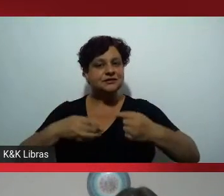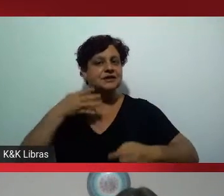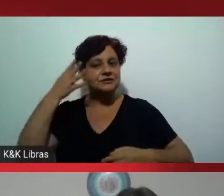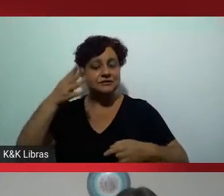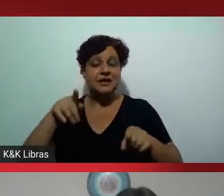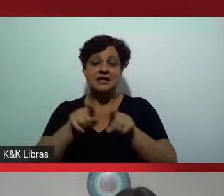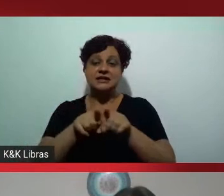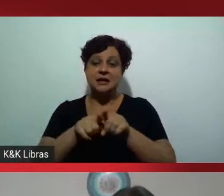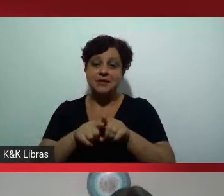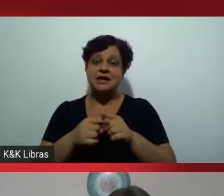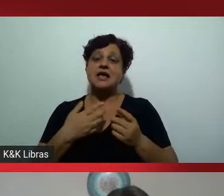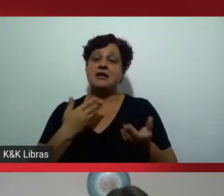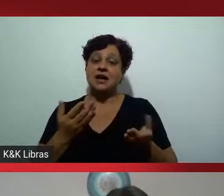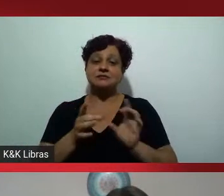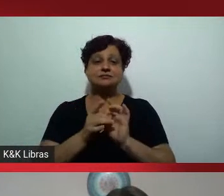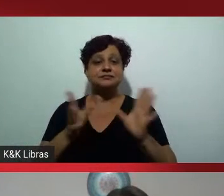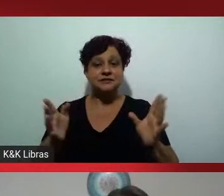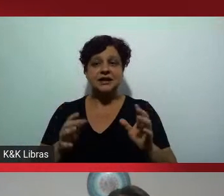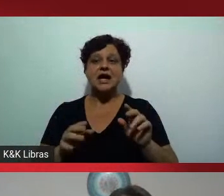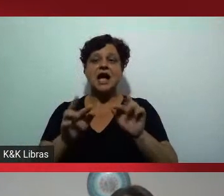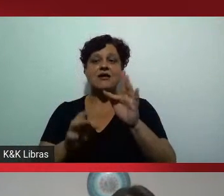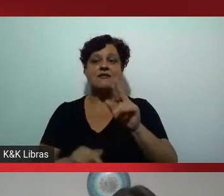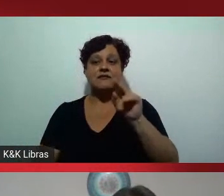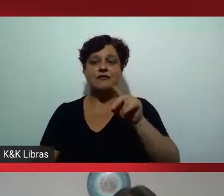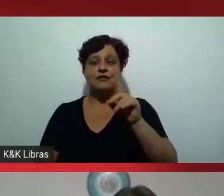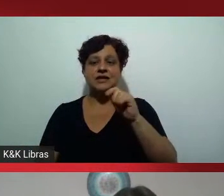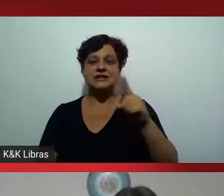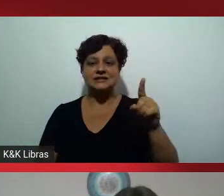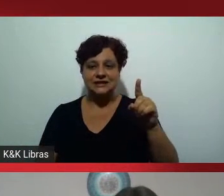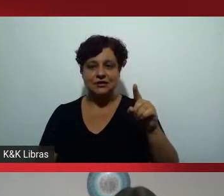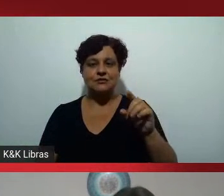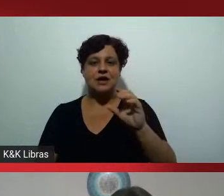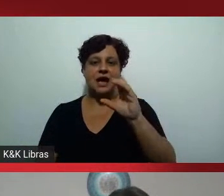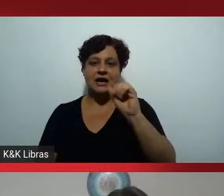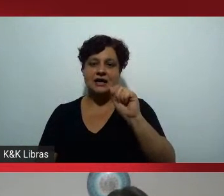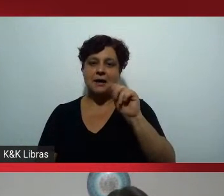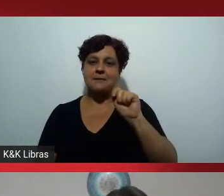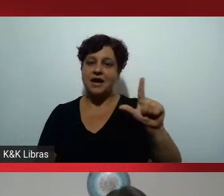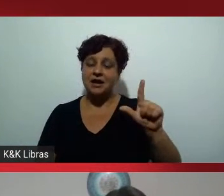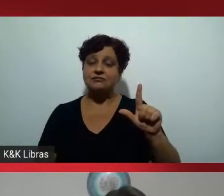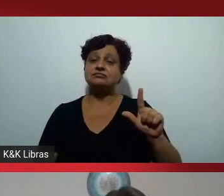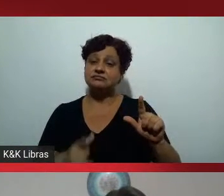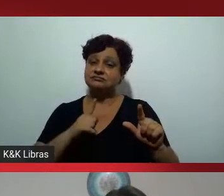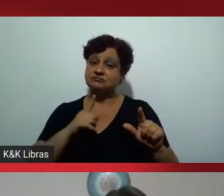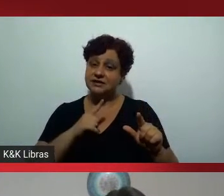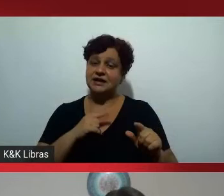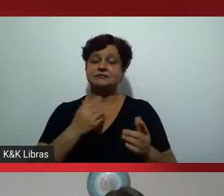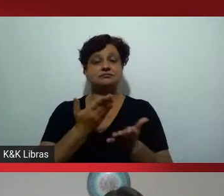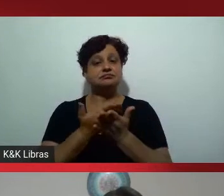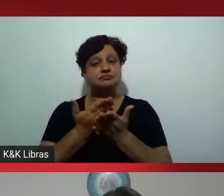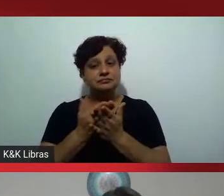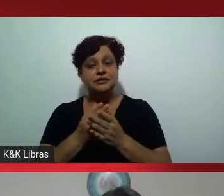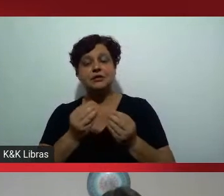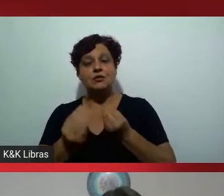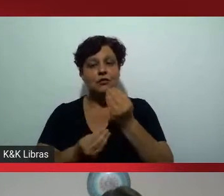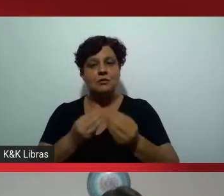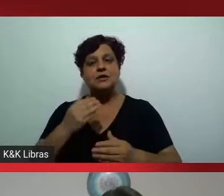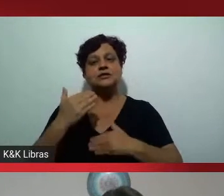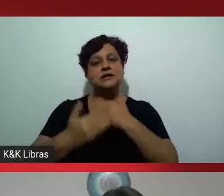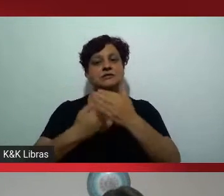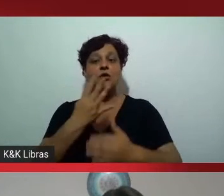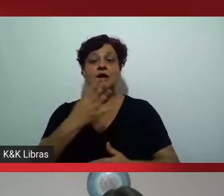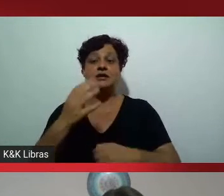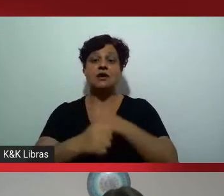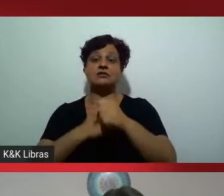de colocar a Fundação Dom Cabral à disposição de vocês é uma instituição de educação executiva que há 44 anos cuida do desenvolvimento